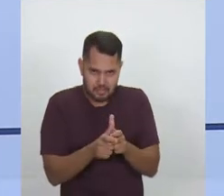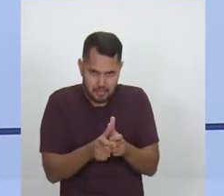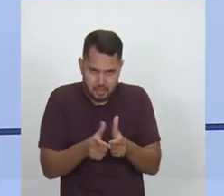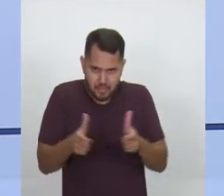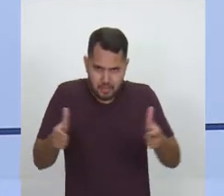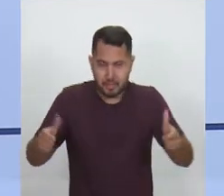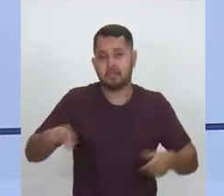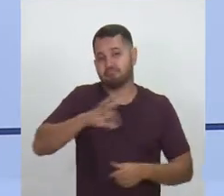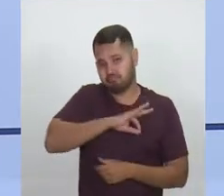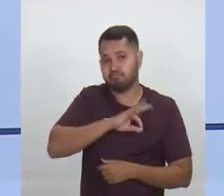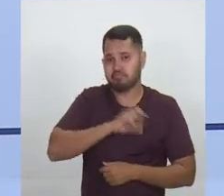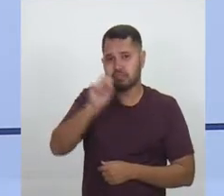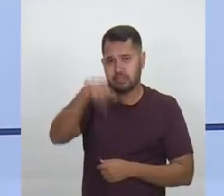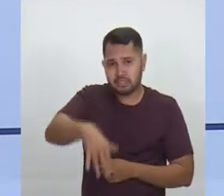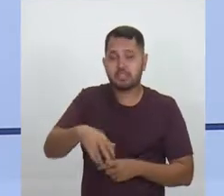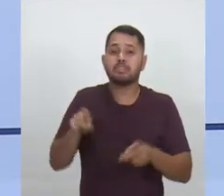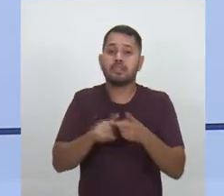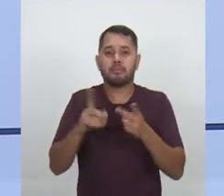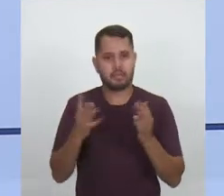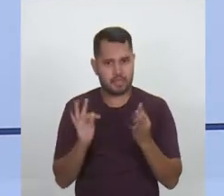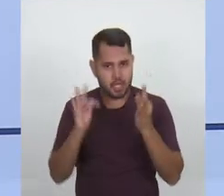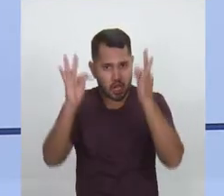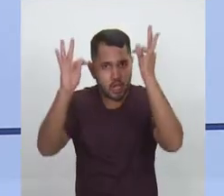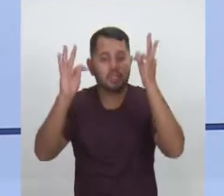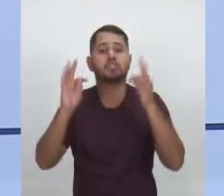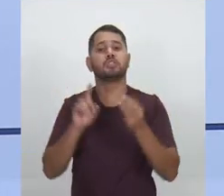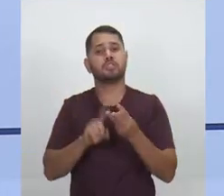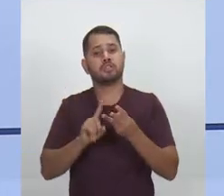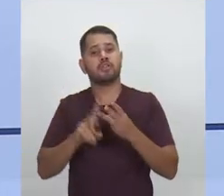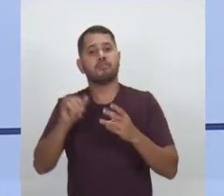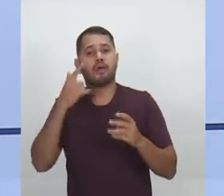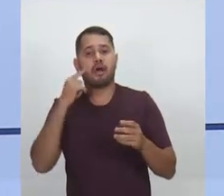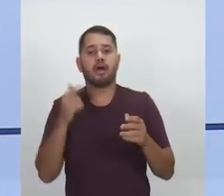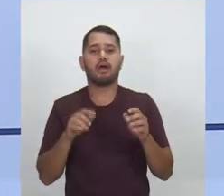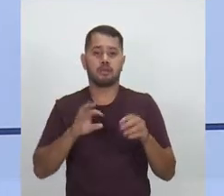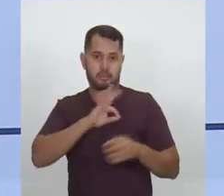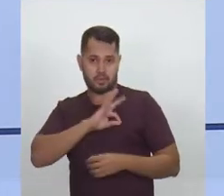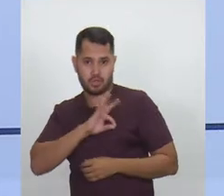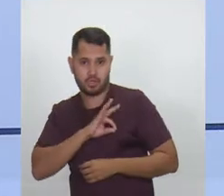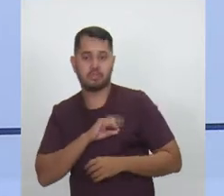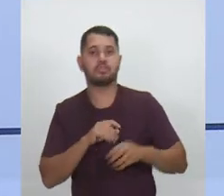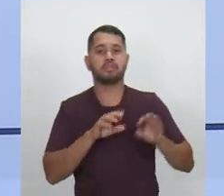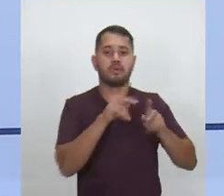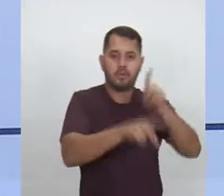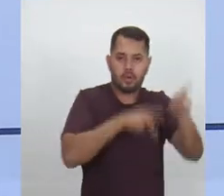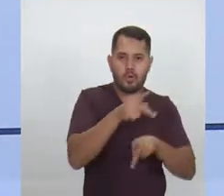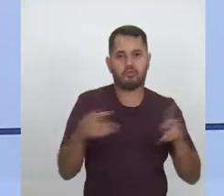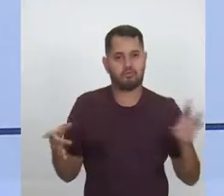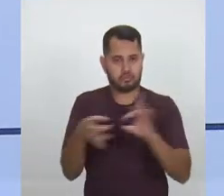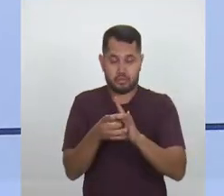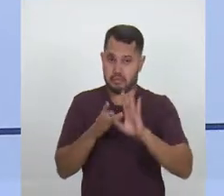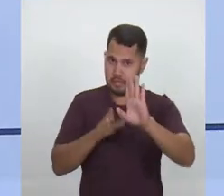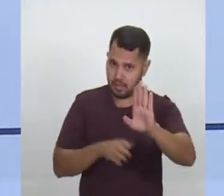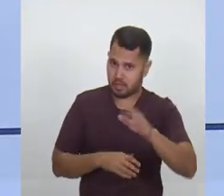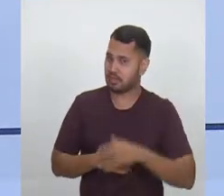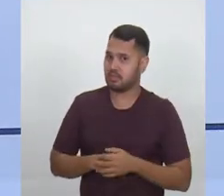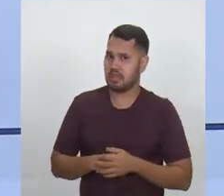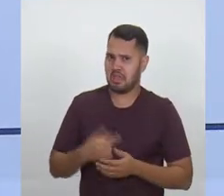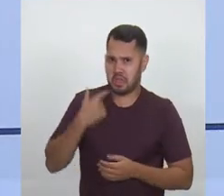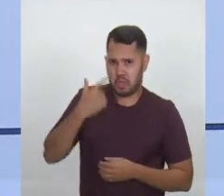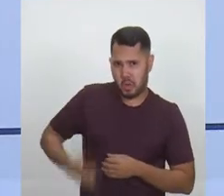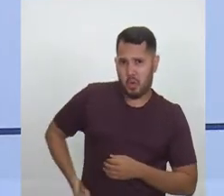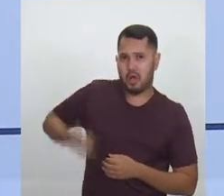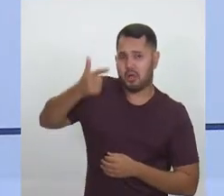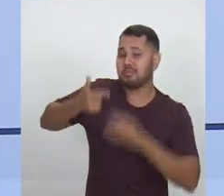segurança, vamos trabalhar com tecnologia, vamos aproximar a polícia do cidadão. Agora, não vejo arma